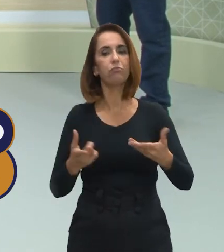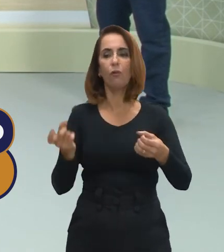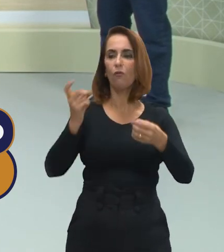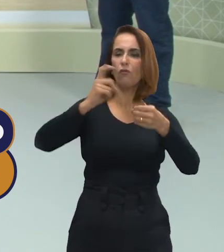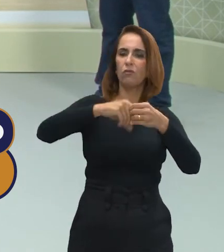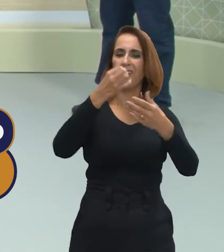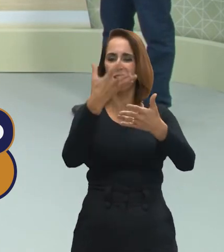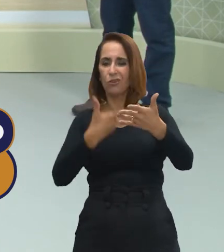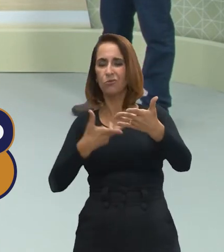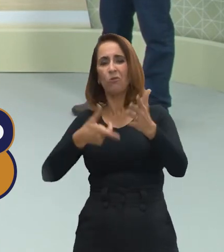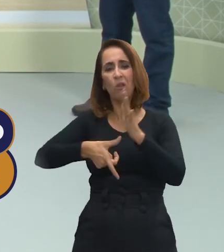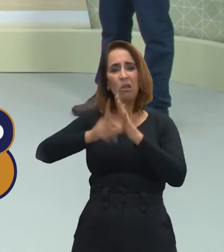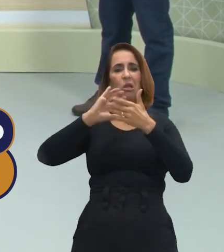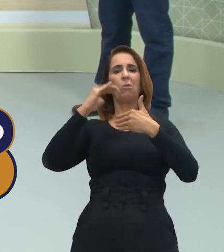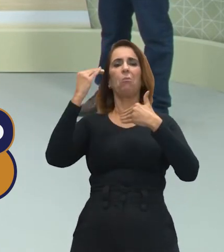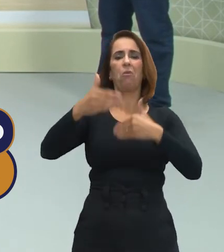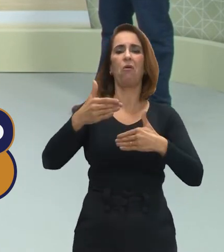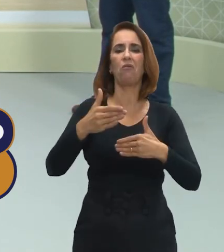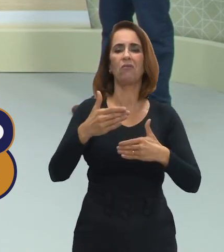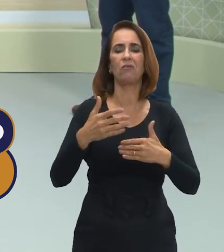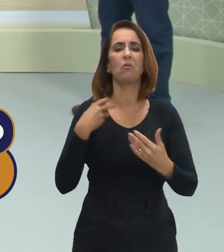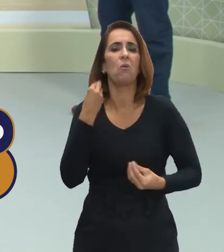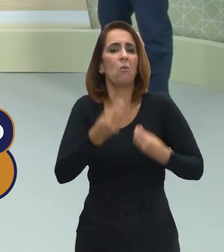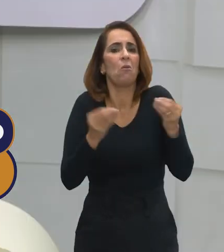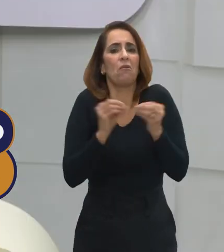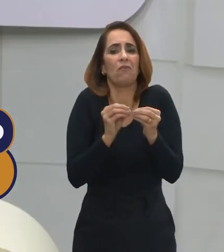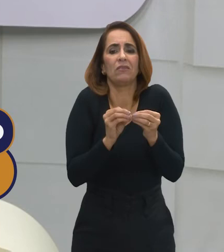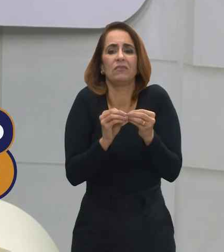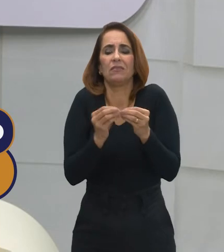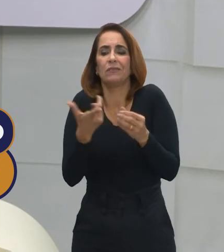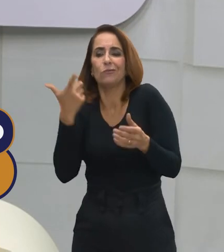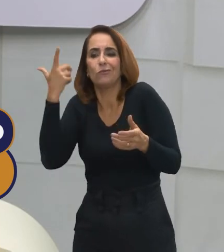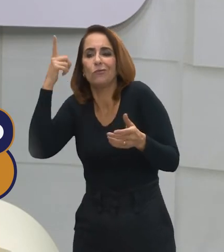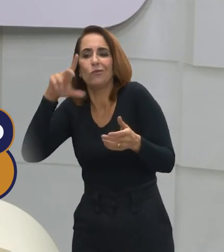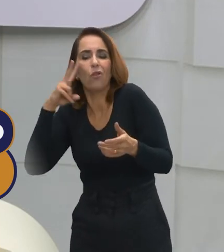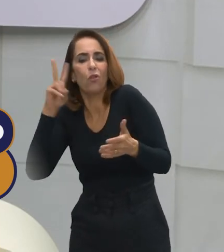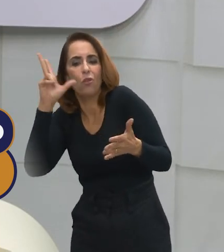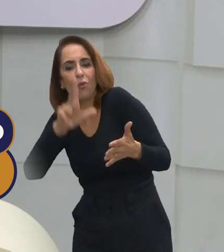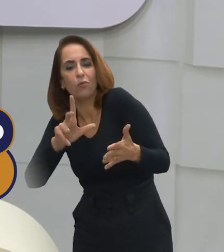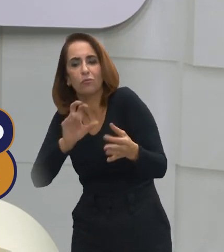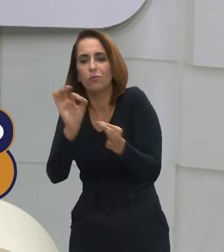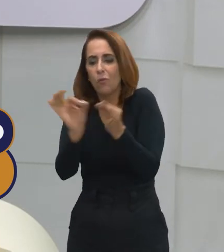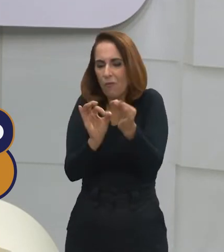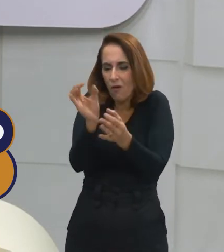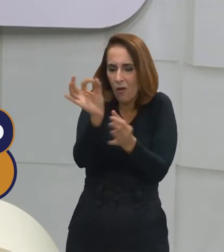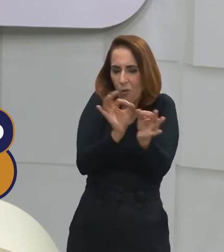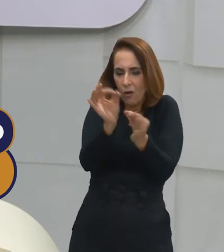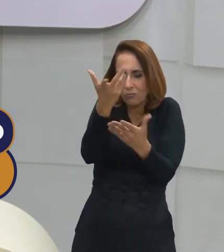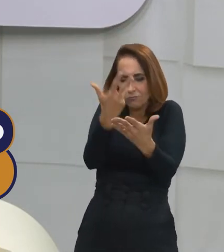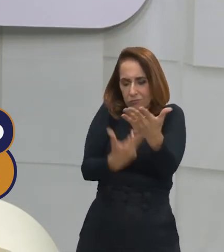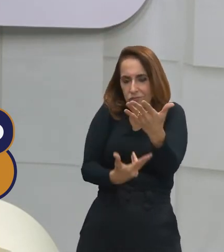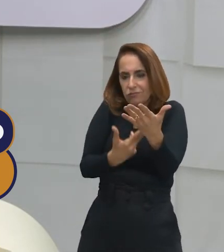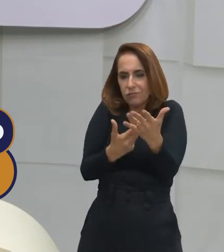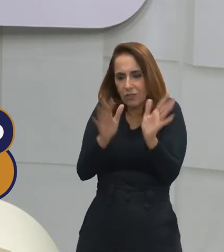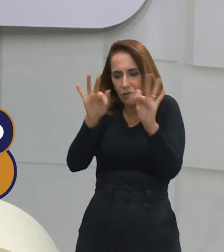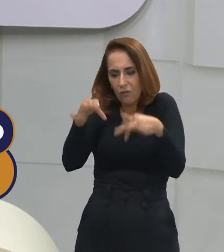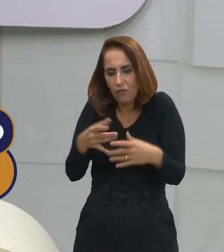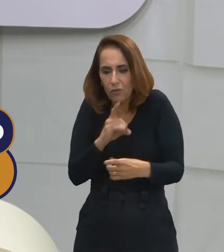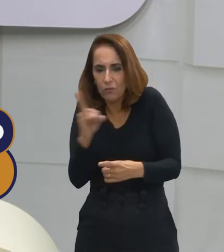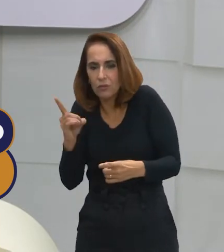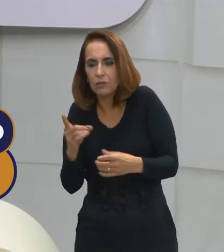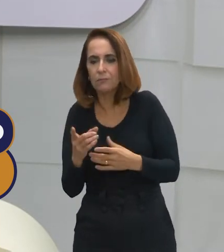retomar questões antigas de prova, como que ele pode fazer essa revisão, de que forma ele vai organizar essa revisão nesses últimos dias?